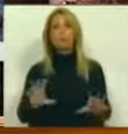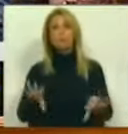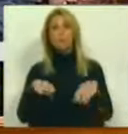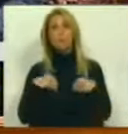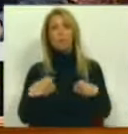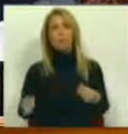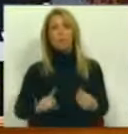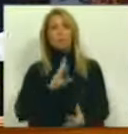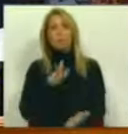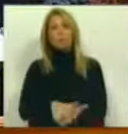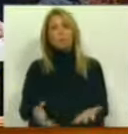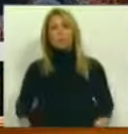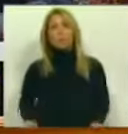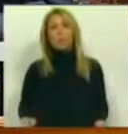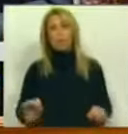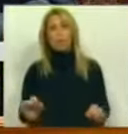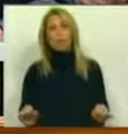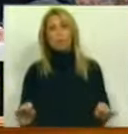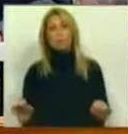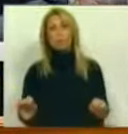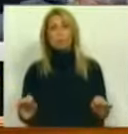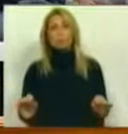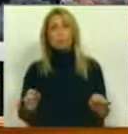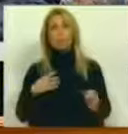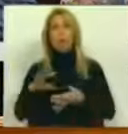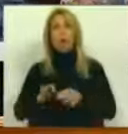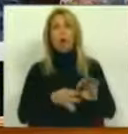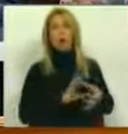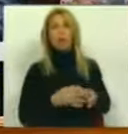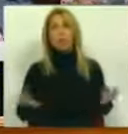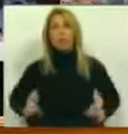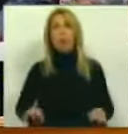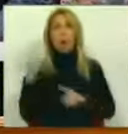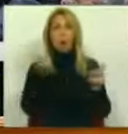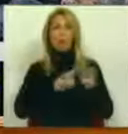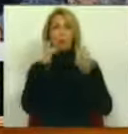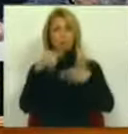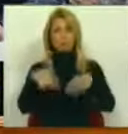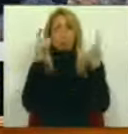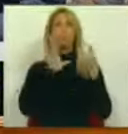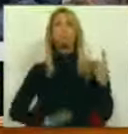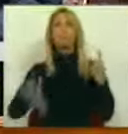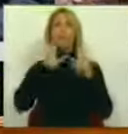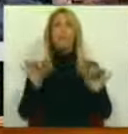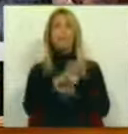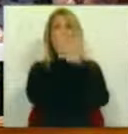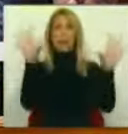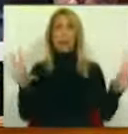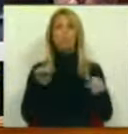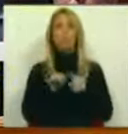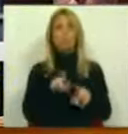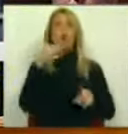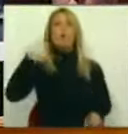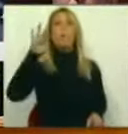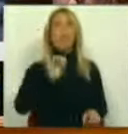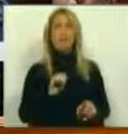e não faz nenhum sentido e o debate evidenciou de uma forma muito clarividente. Qual seja esta do Partido